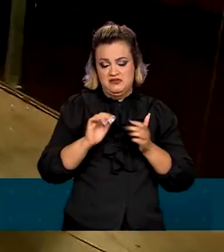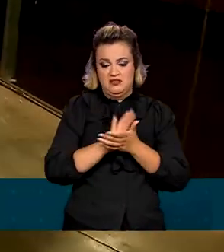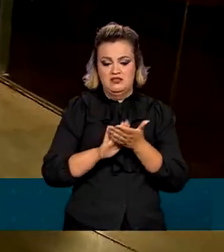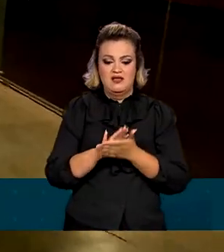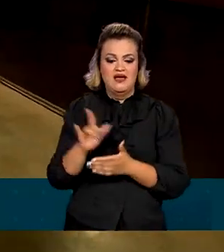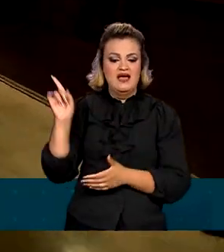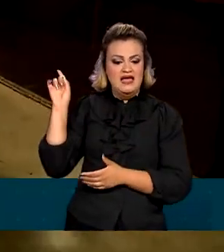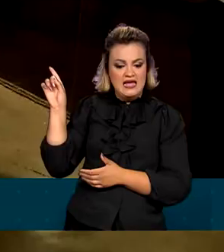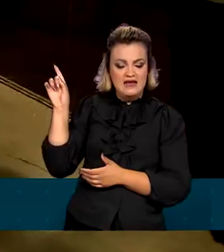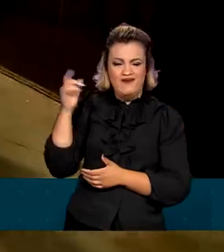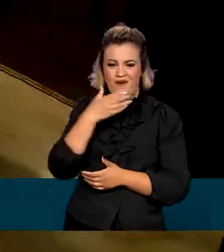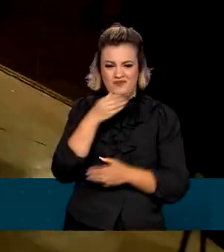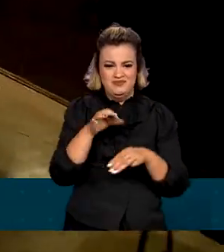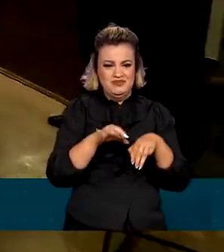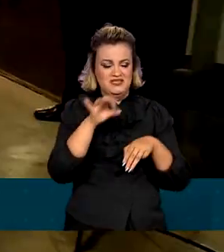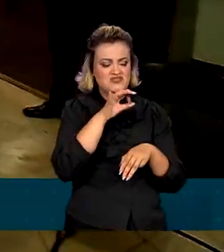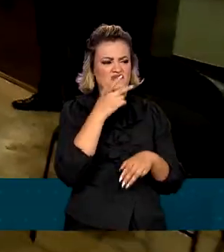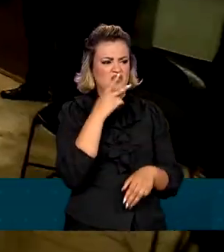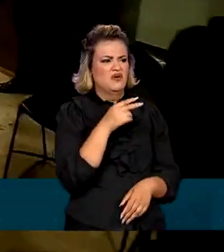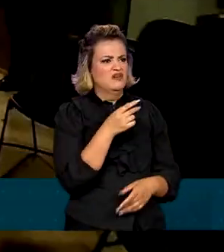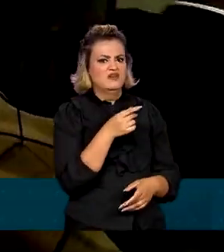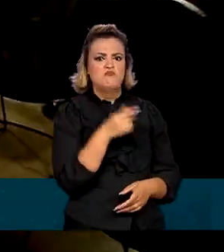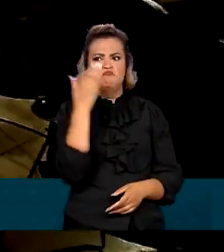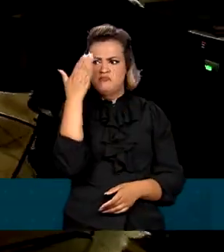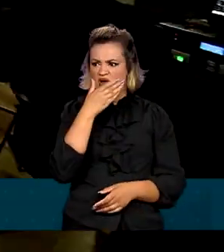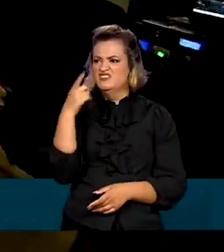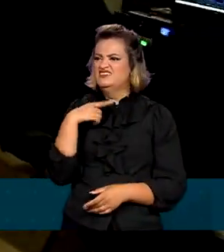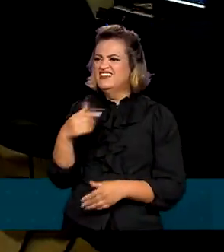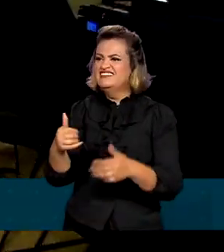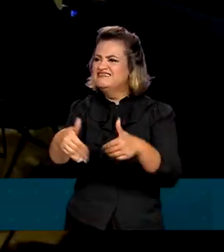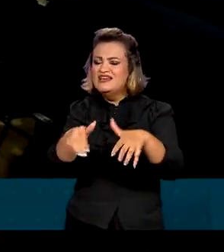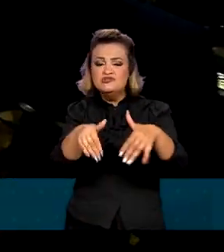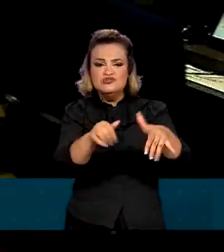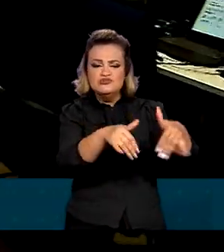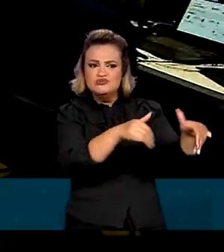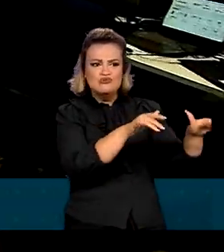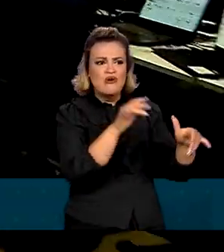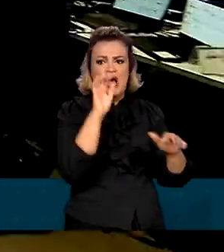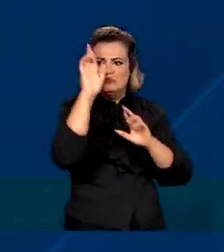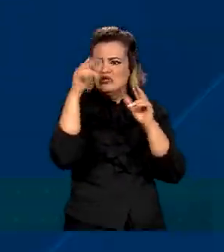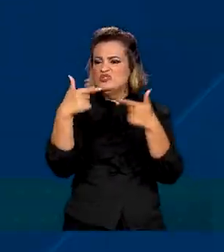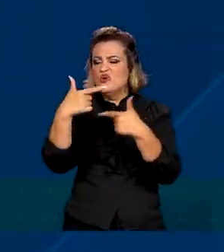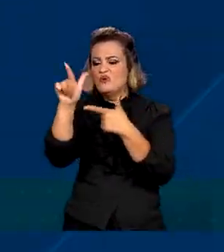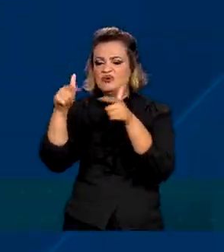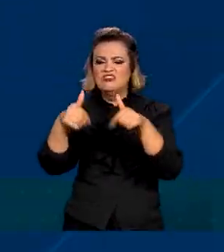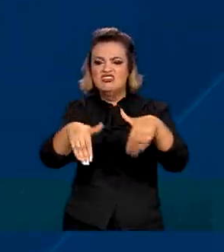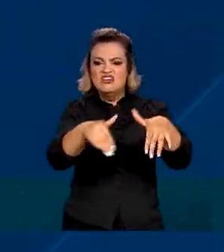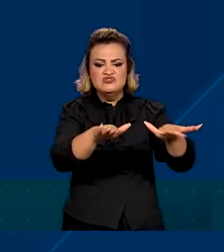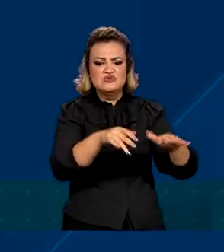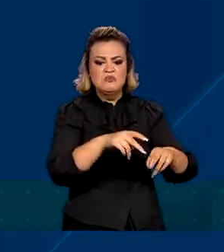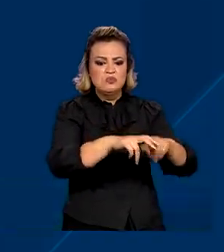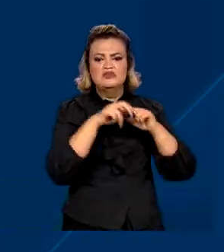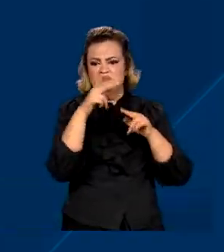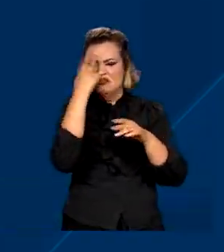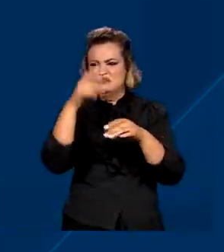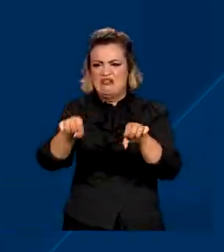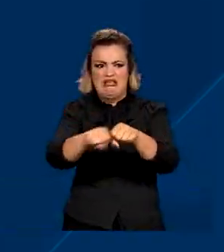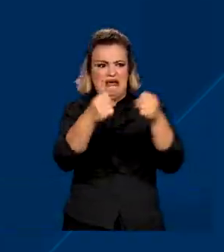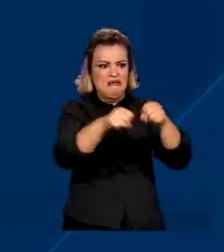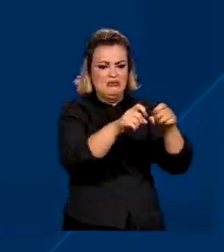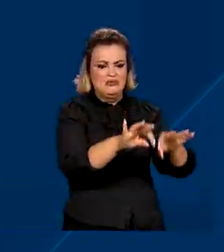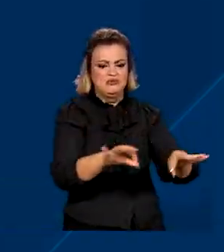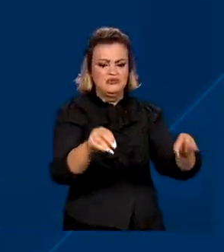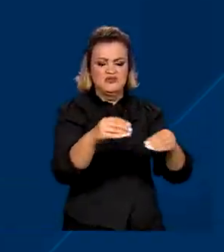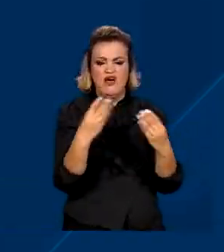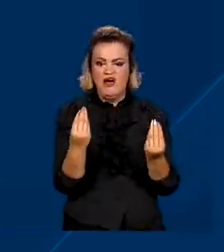existem fortes evidências de omissão e conivência dele e de outras autoridades, o que teria contribuído para os